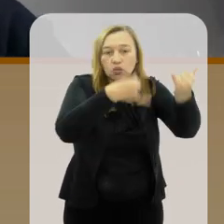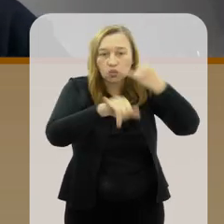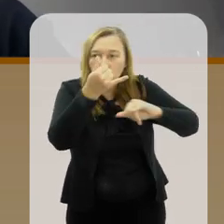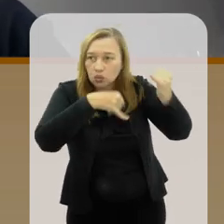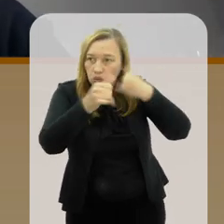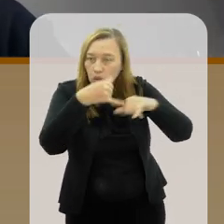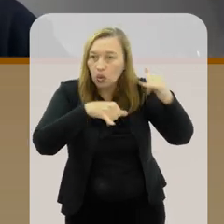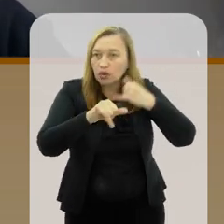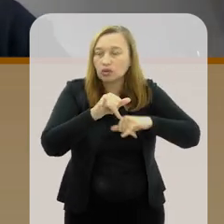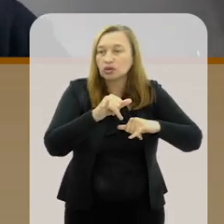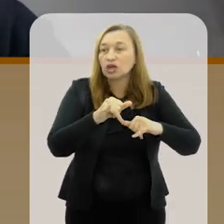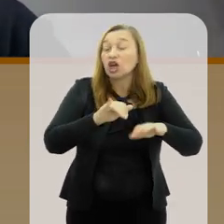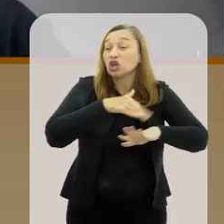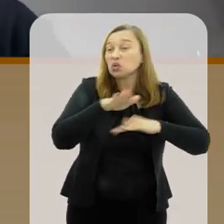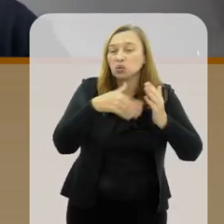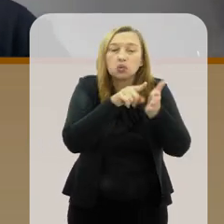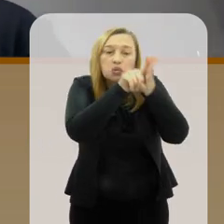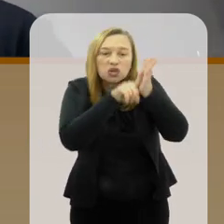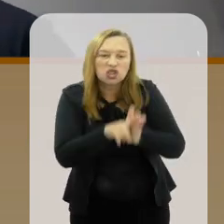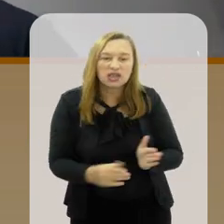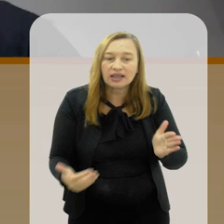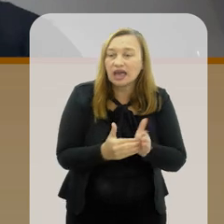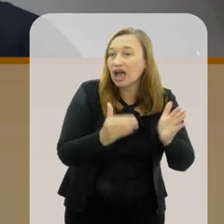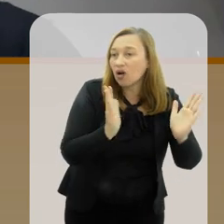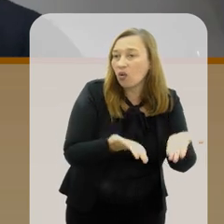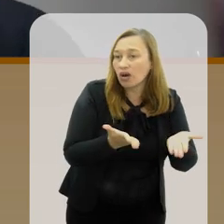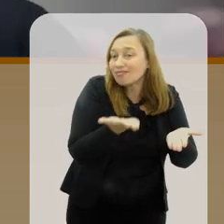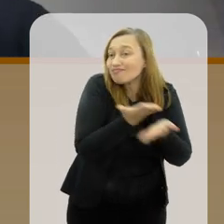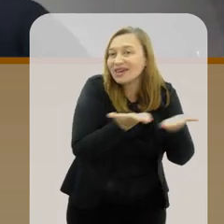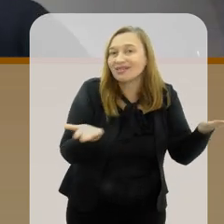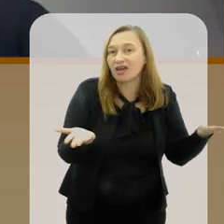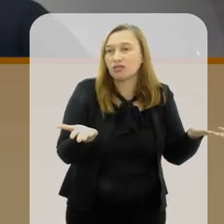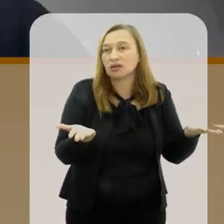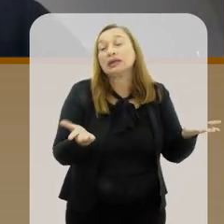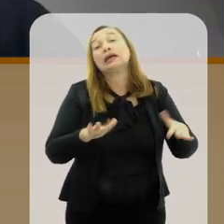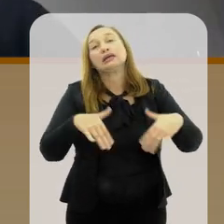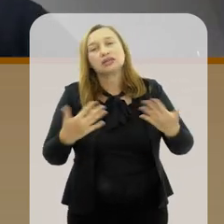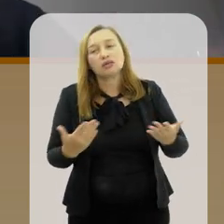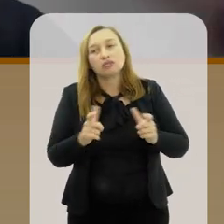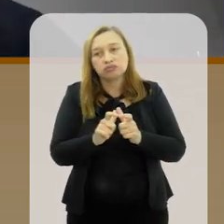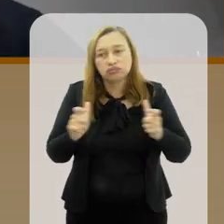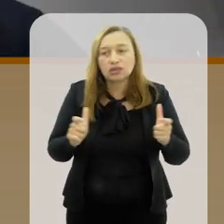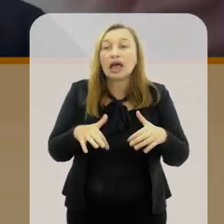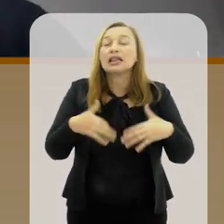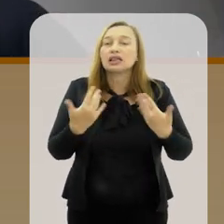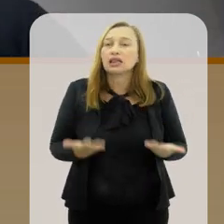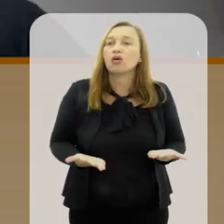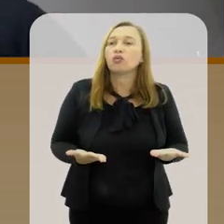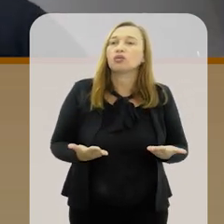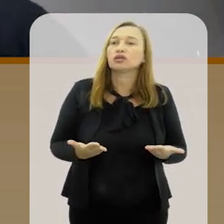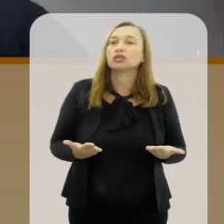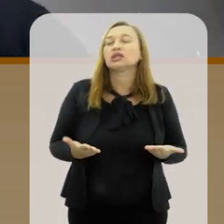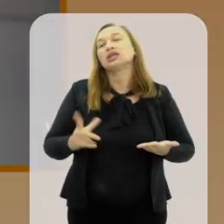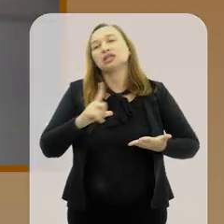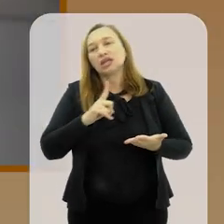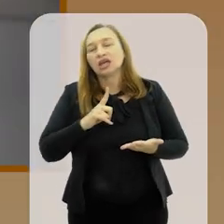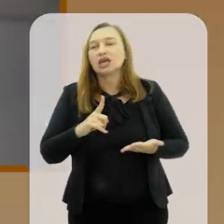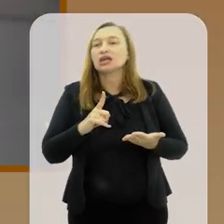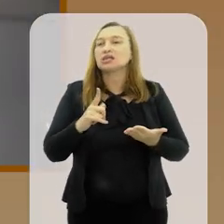pesquisa que você fez e preparação que você fez até agora vai ser perdida digamos é maior isso